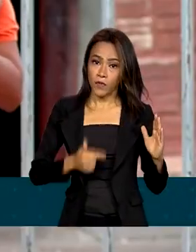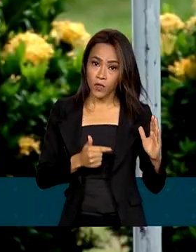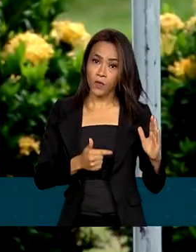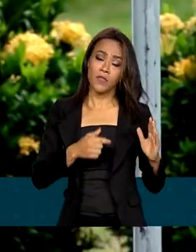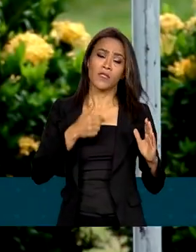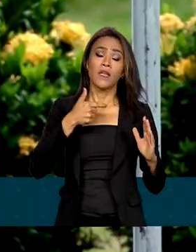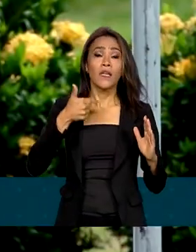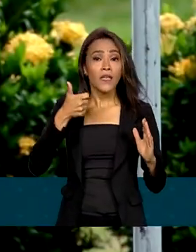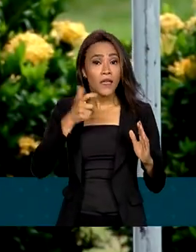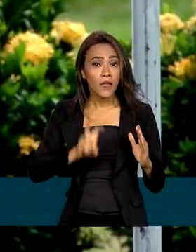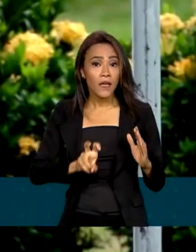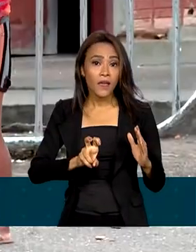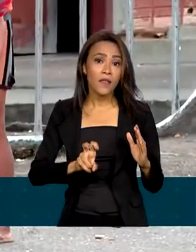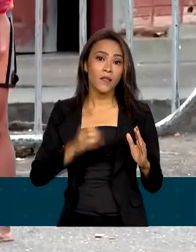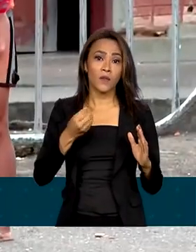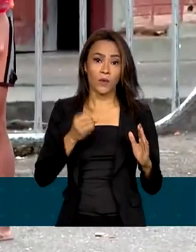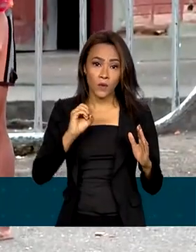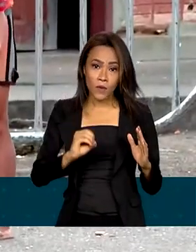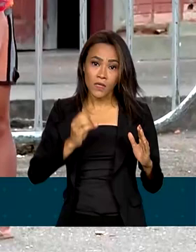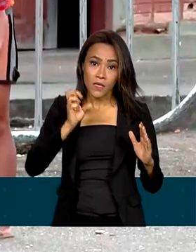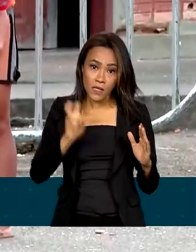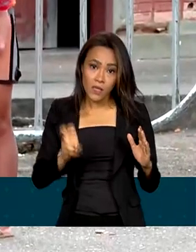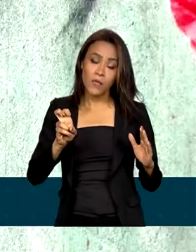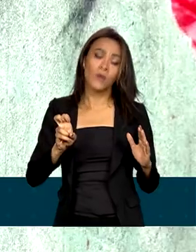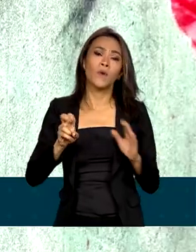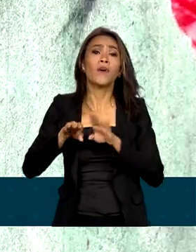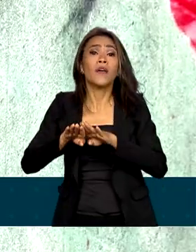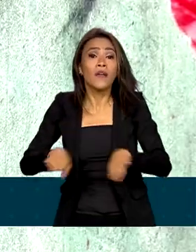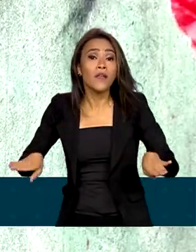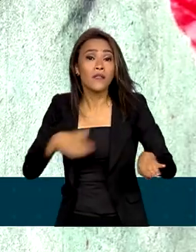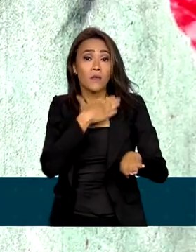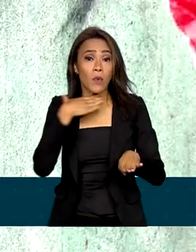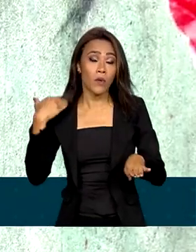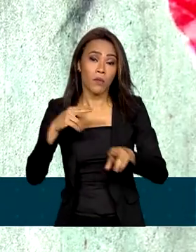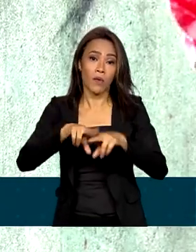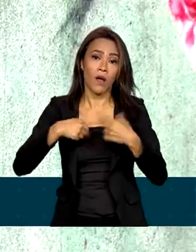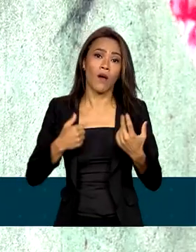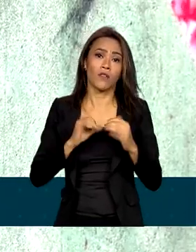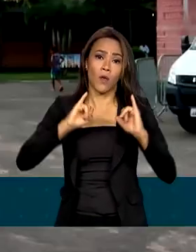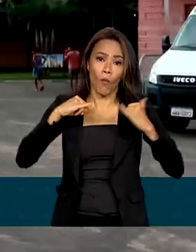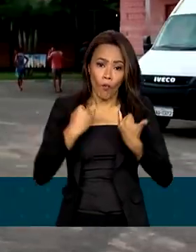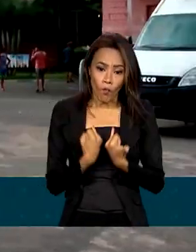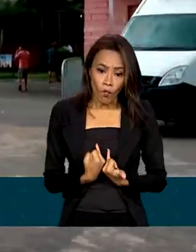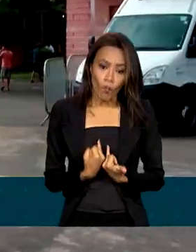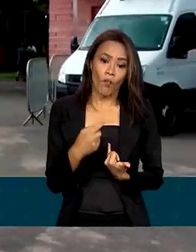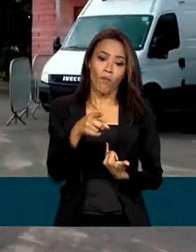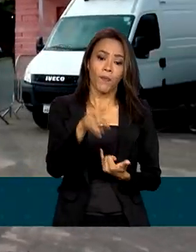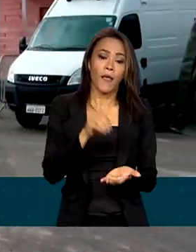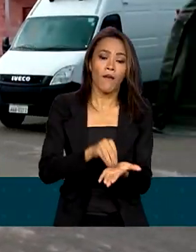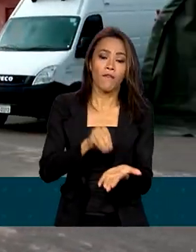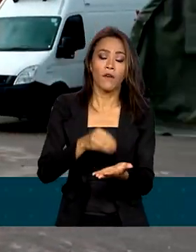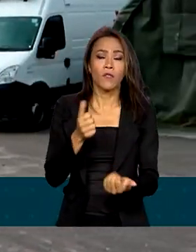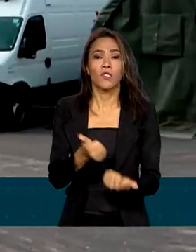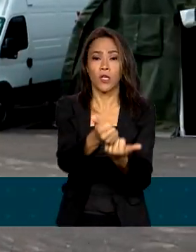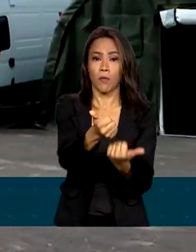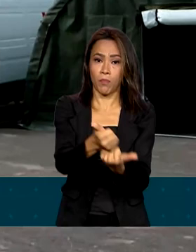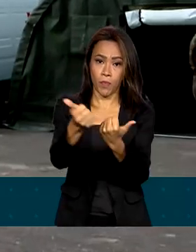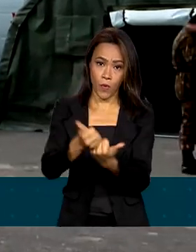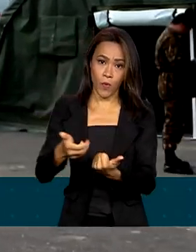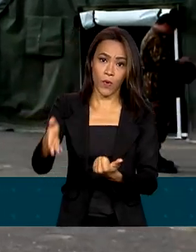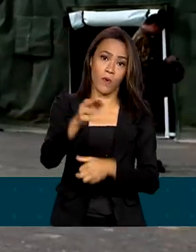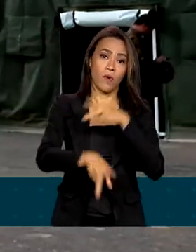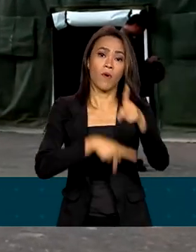crianças Yanomami morreram vítimas da desnutrição. As mudanças climáticas e a falta de assistência às populações